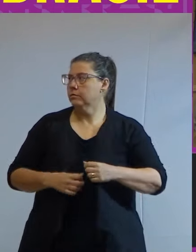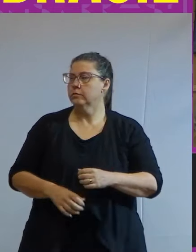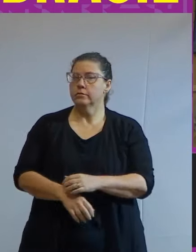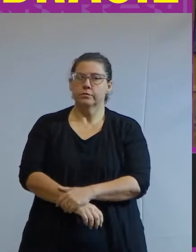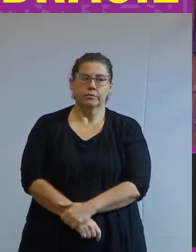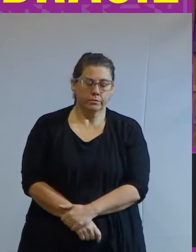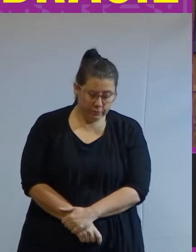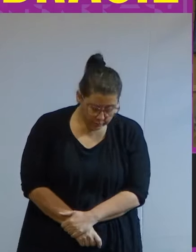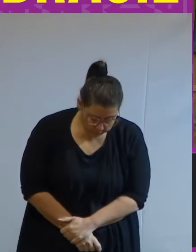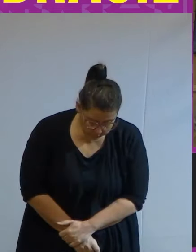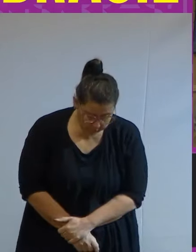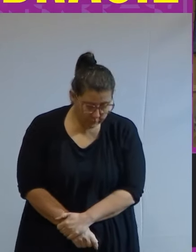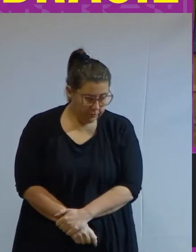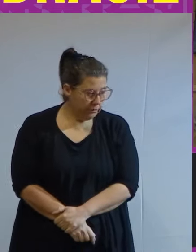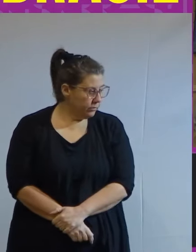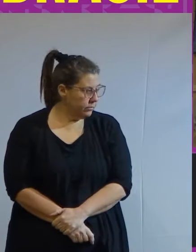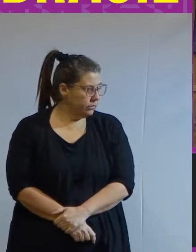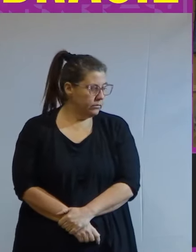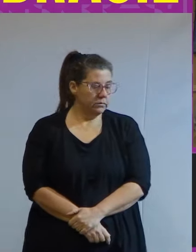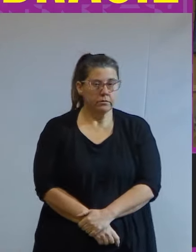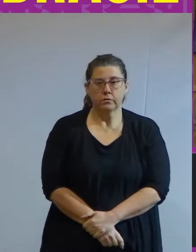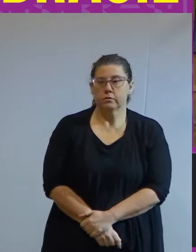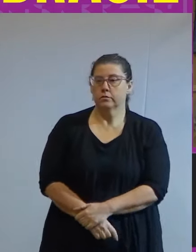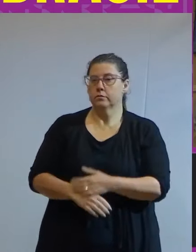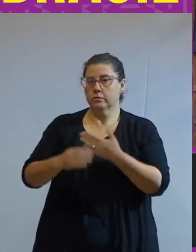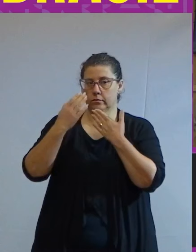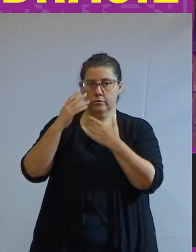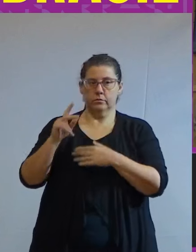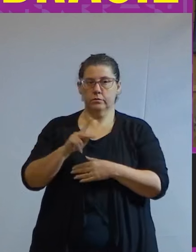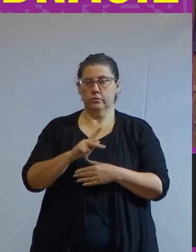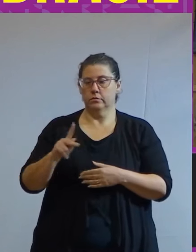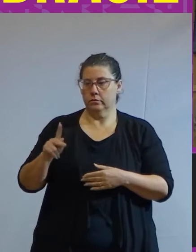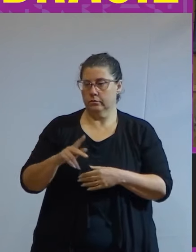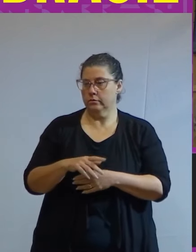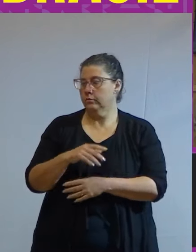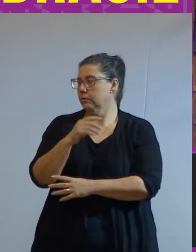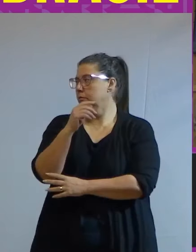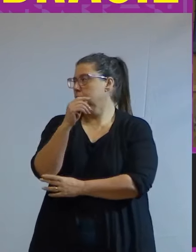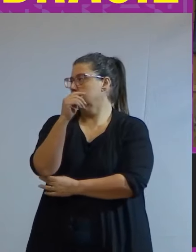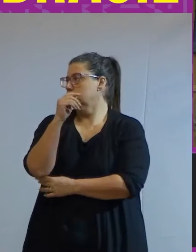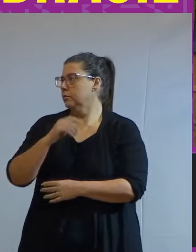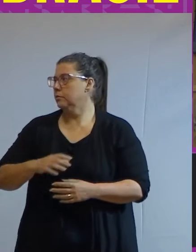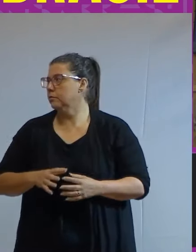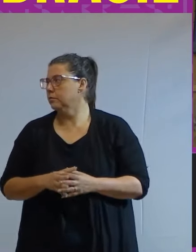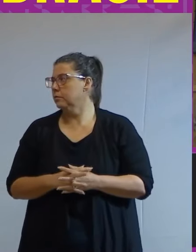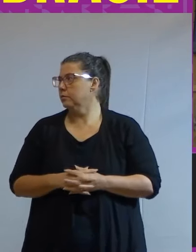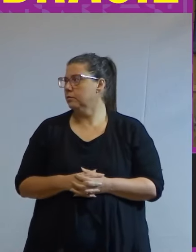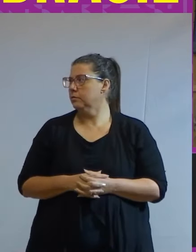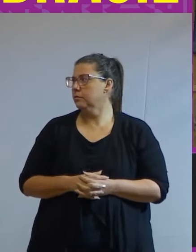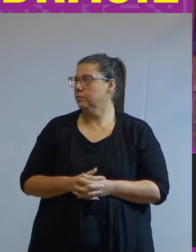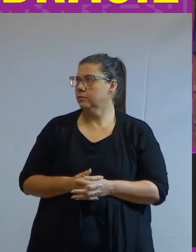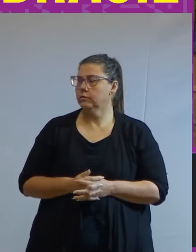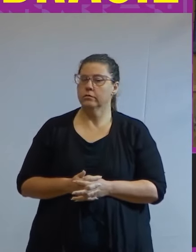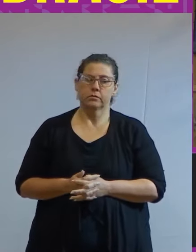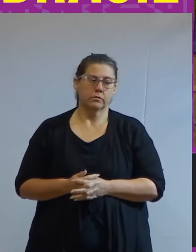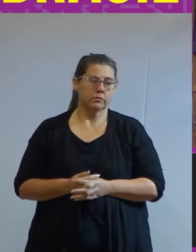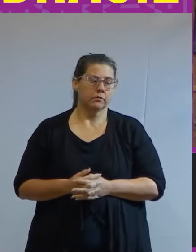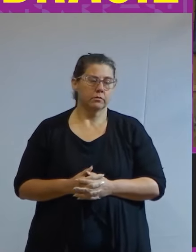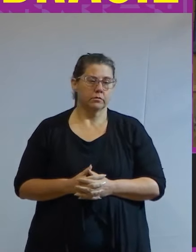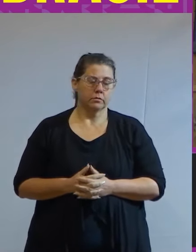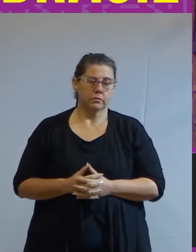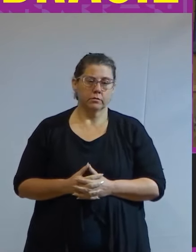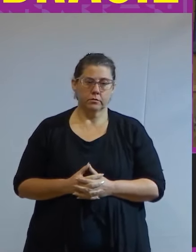muito obrigado professora Leda Paulani por essa estra instigante e extremamente rica